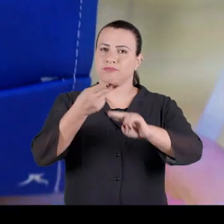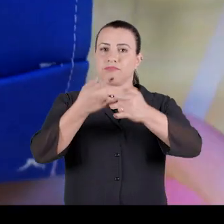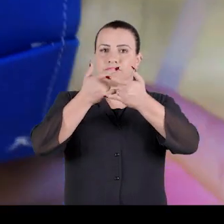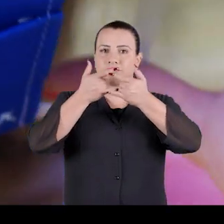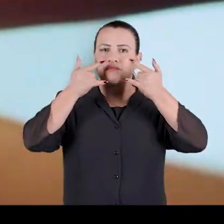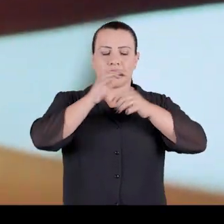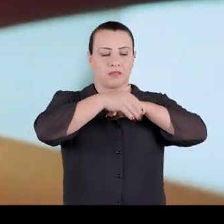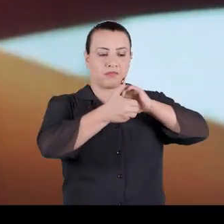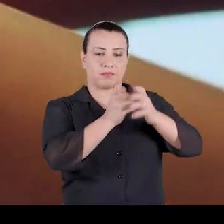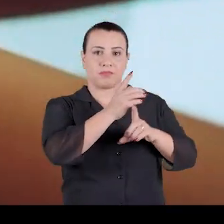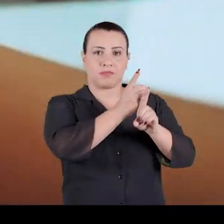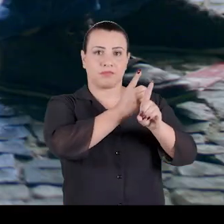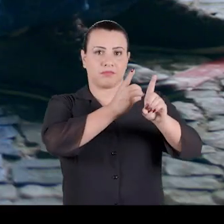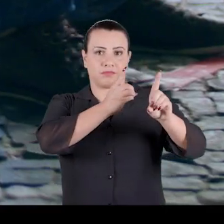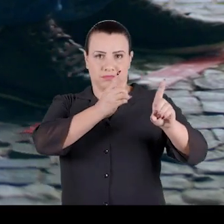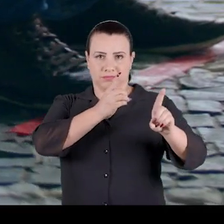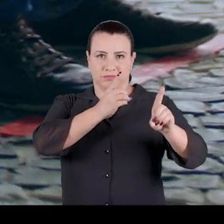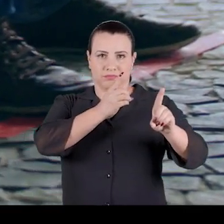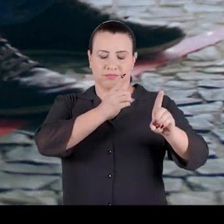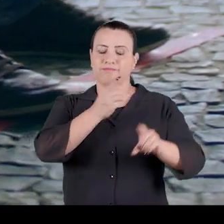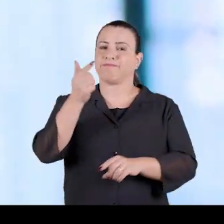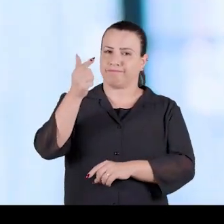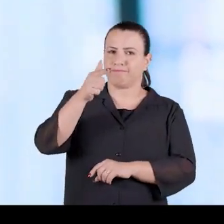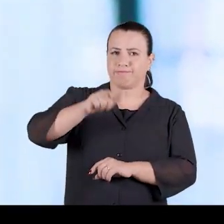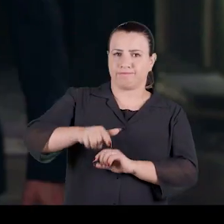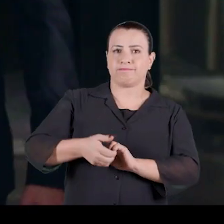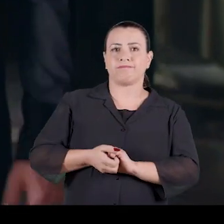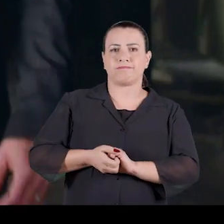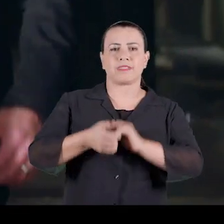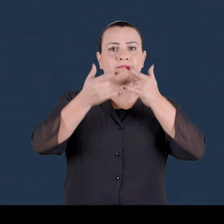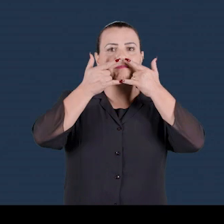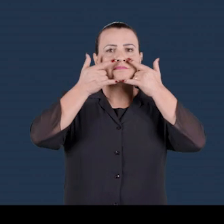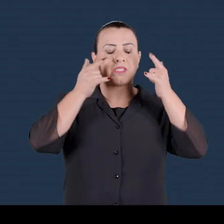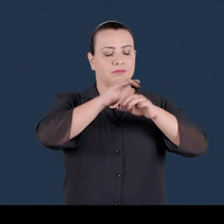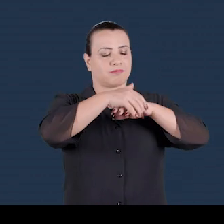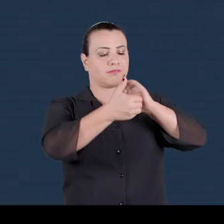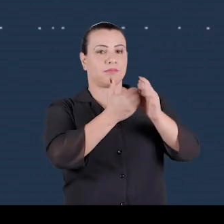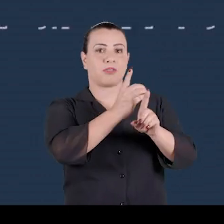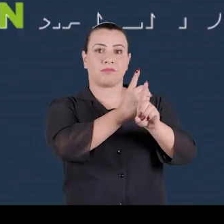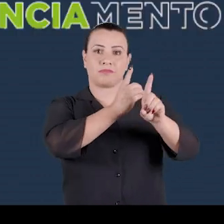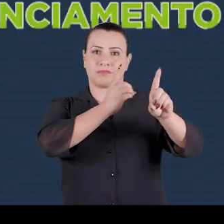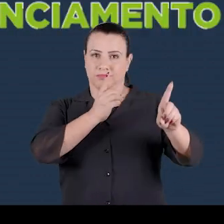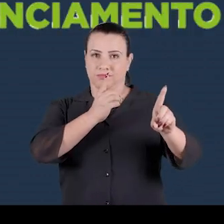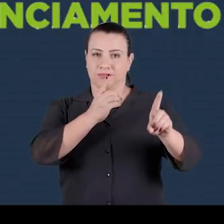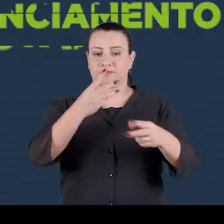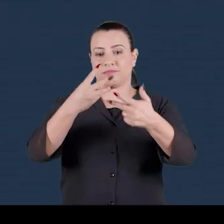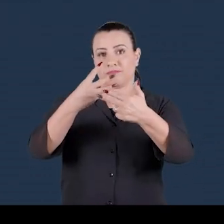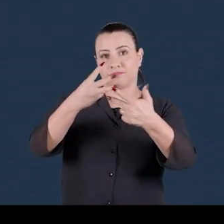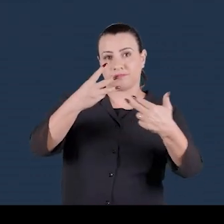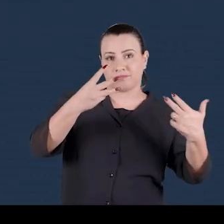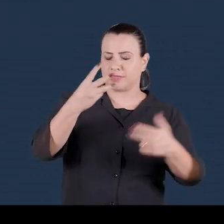Usar máscara, higienizar as mãos, manter distanciamento. Não custa repetir. Máscara, mãos, distanciamento.